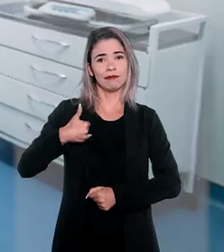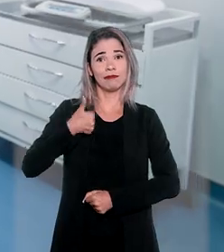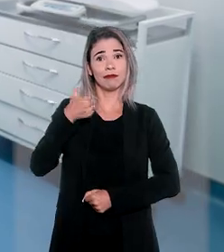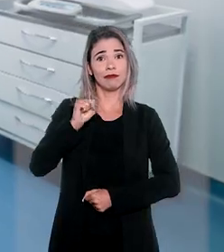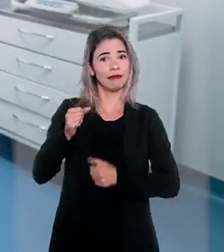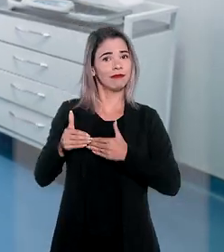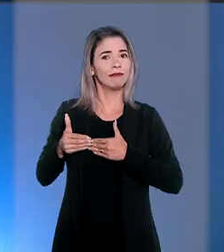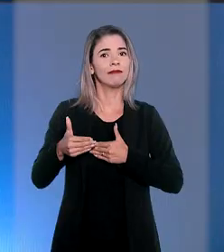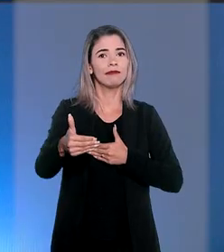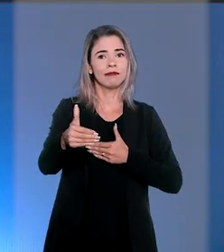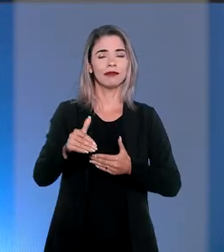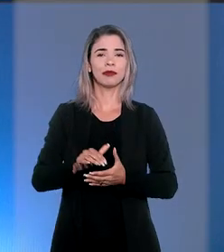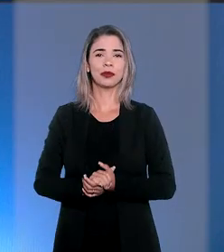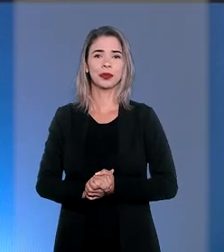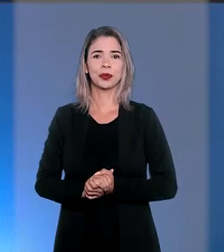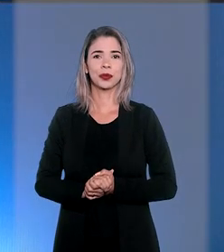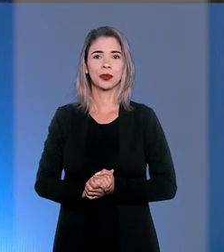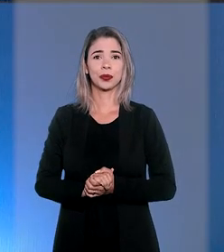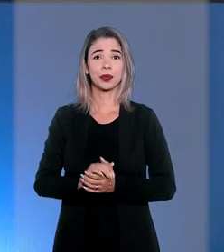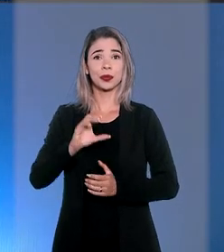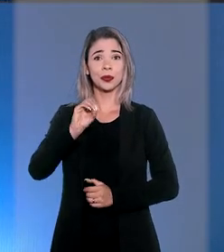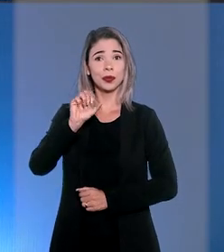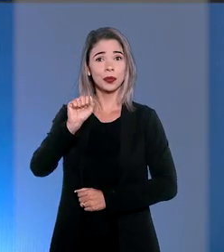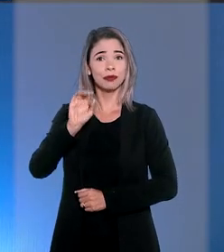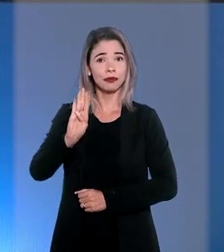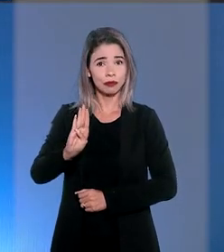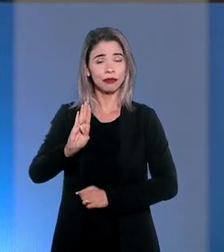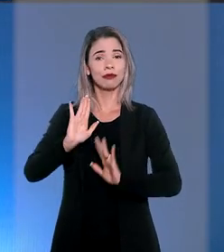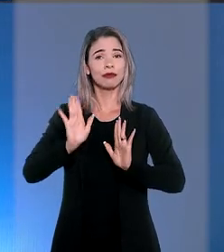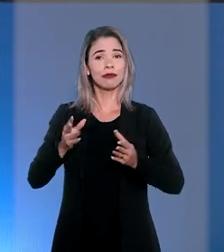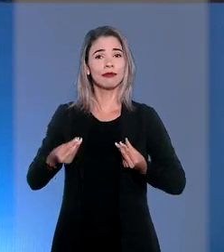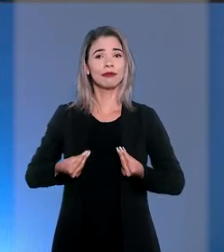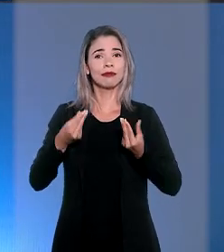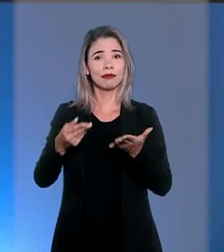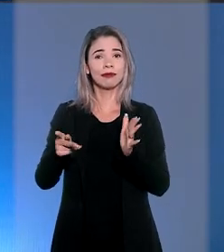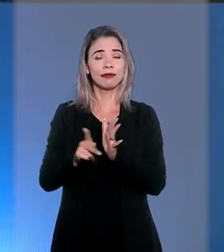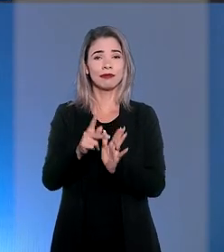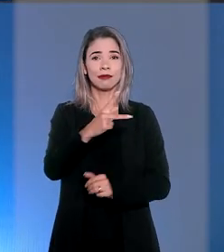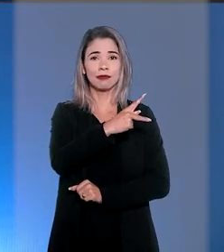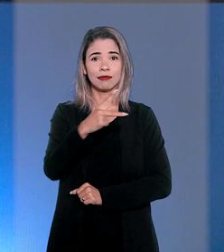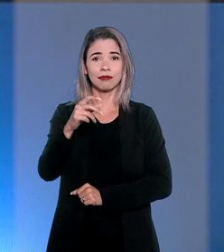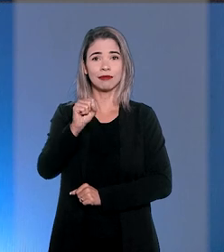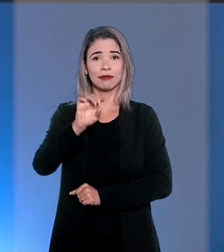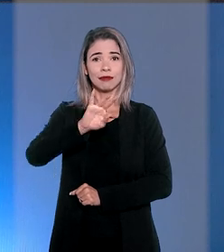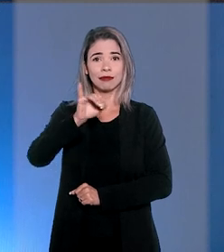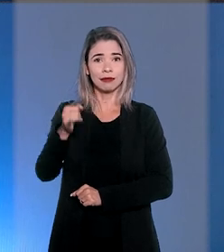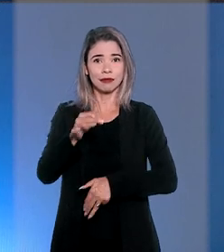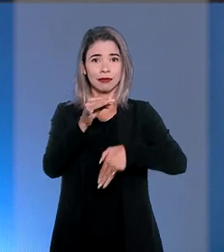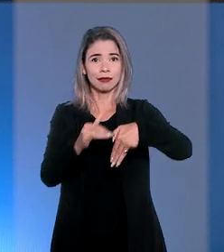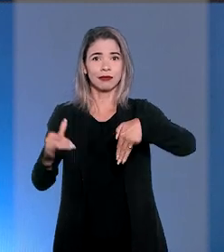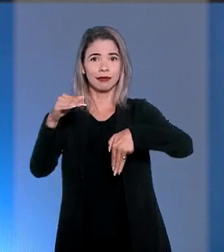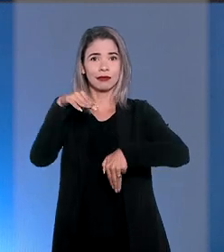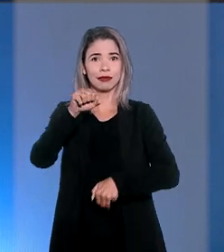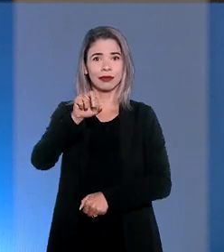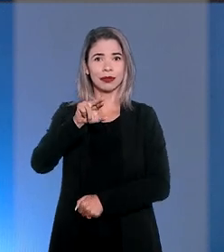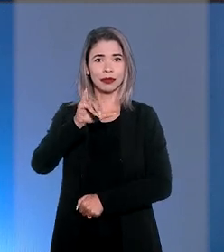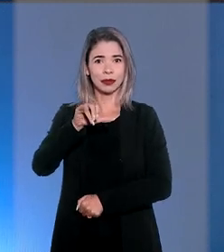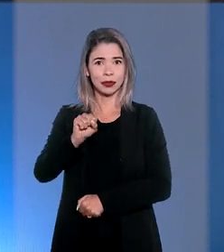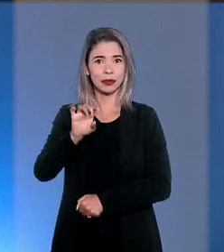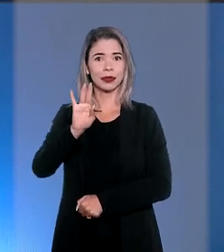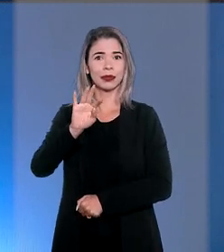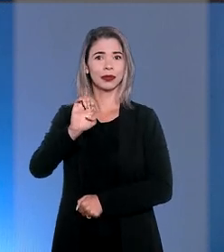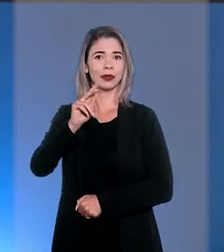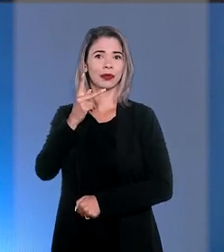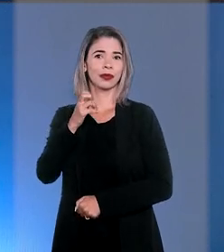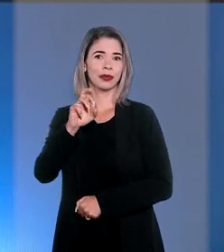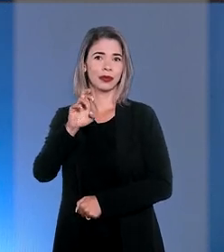18 anos. E a Ordem dos Advogados do Brasil entregou para a presidente do STJ, ministra Maria Tereza de